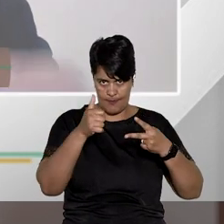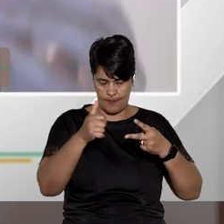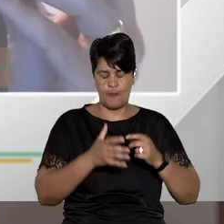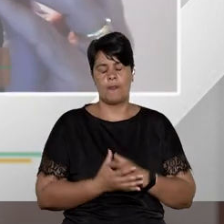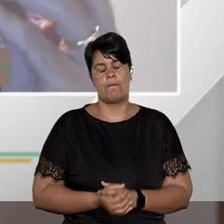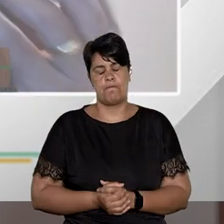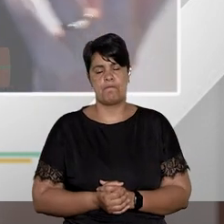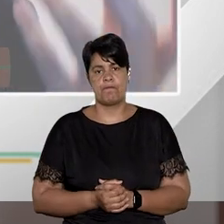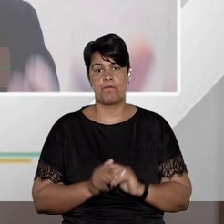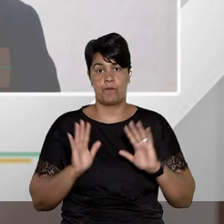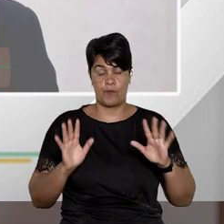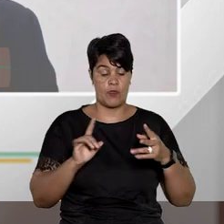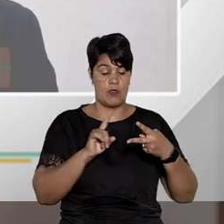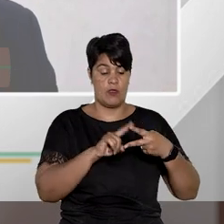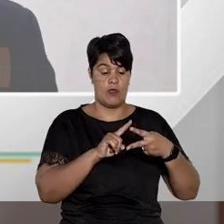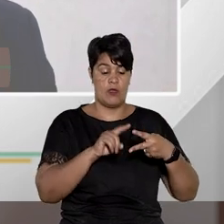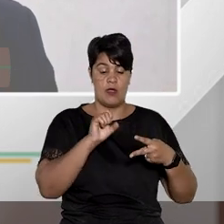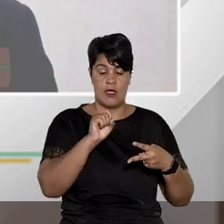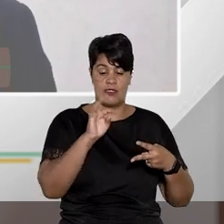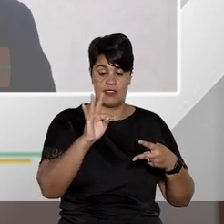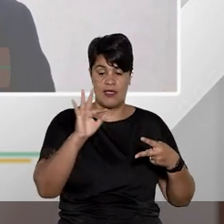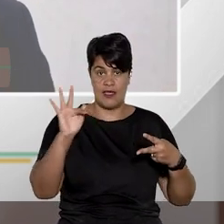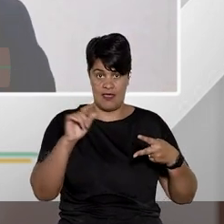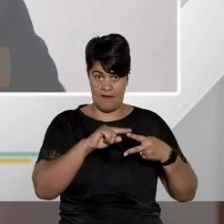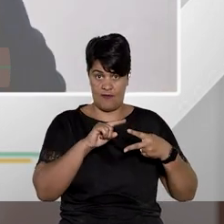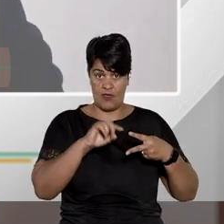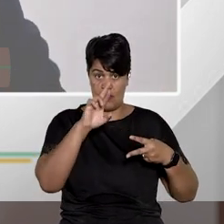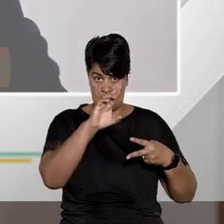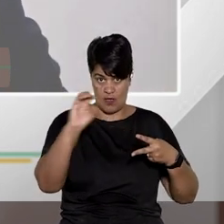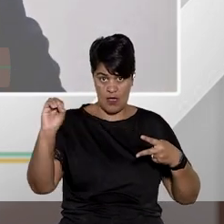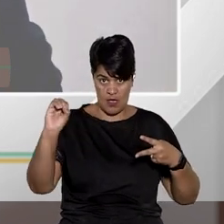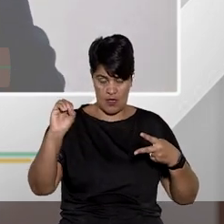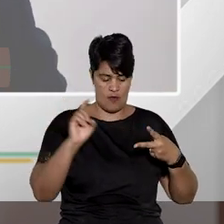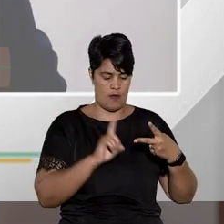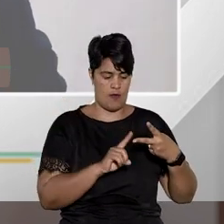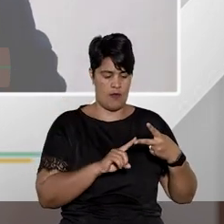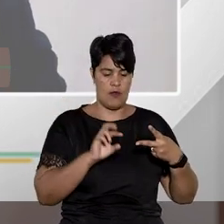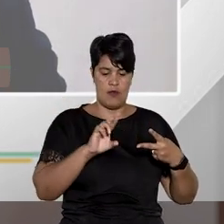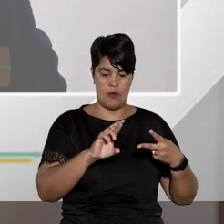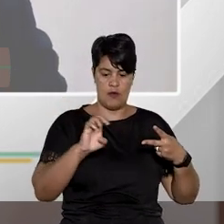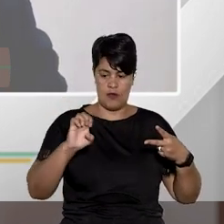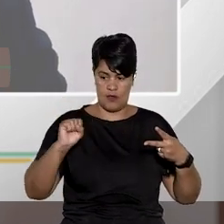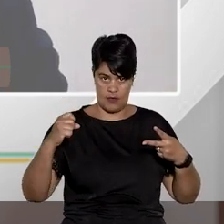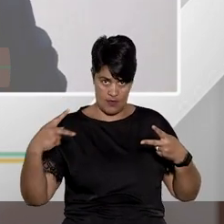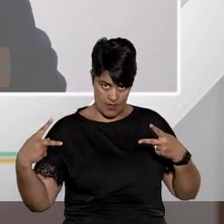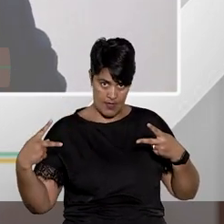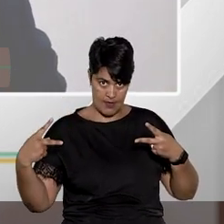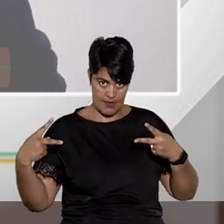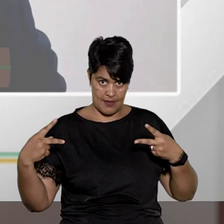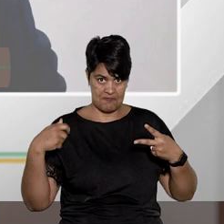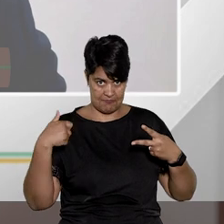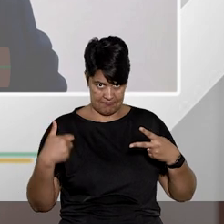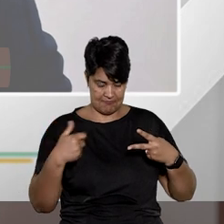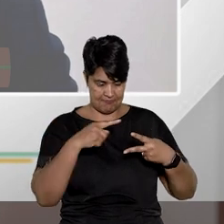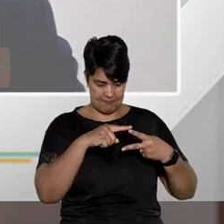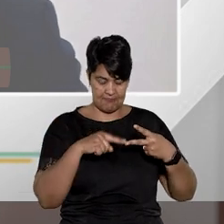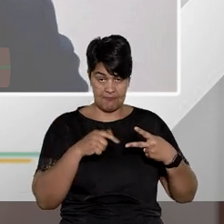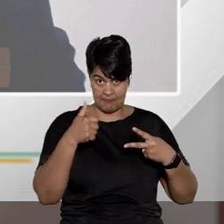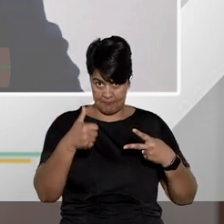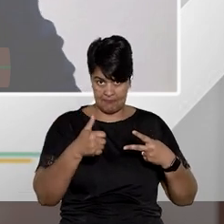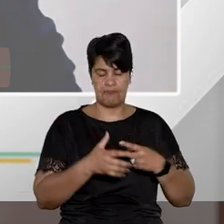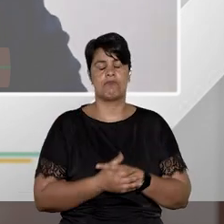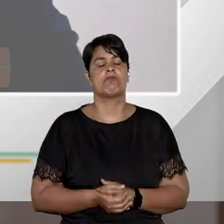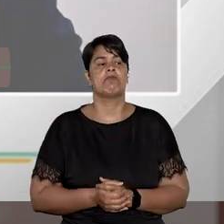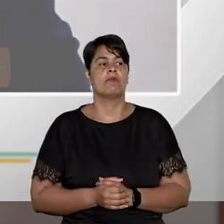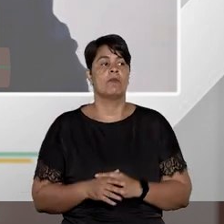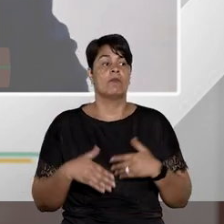caso do STF é o recurso extraordinário no caso do STJ o recurso especial há filtros inclusive